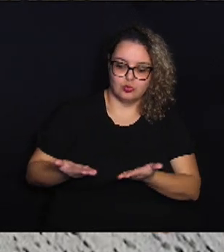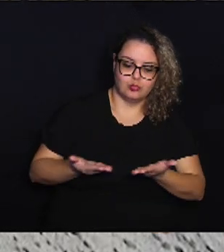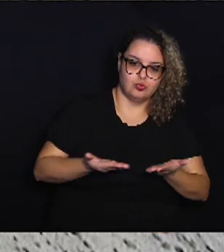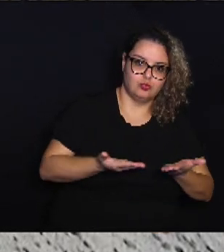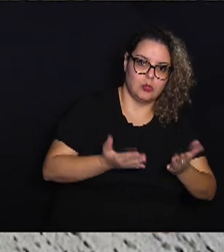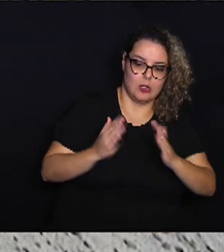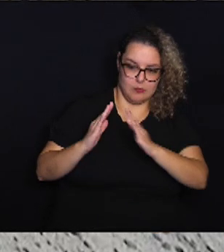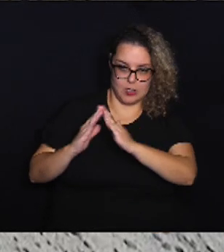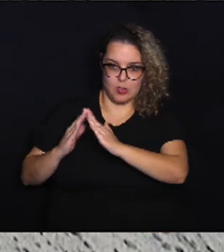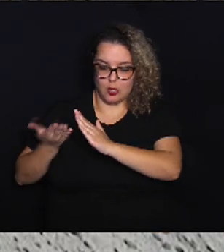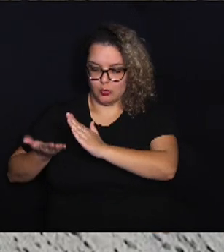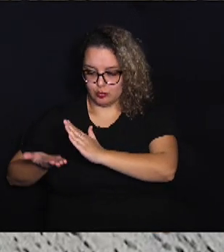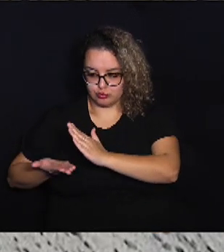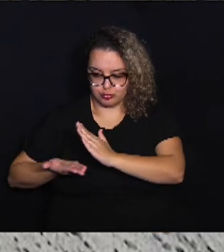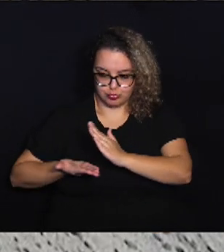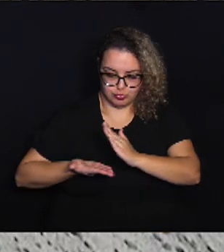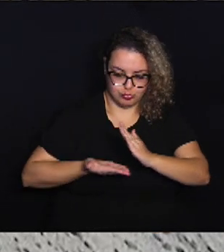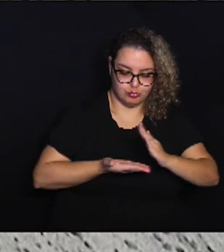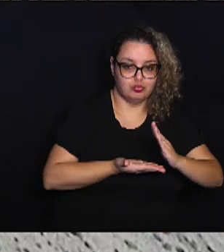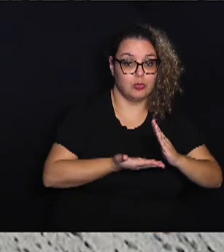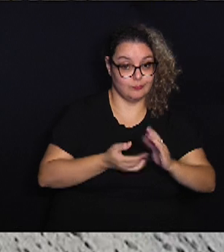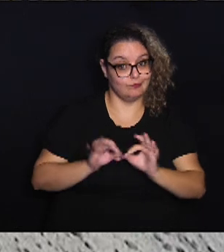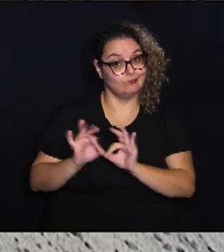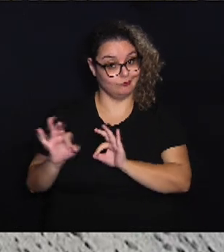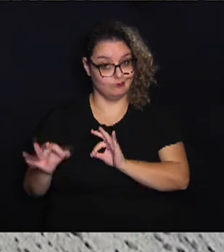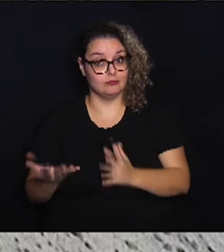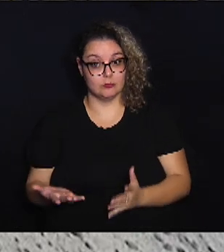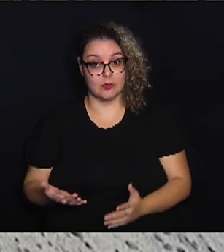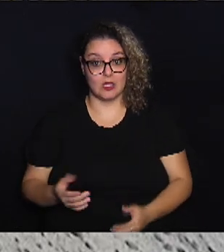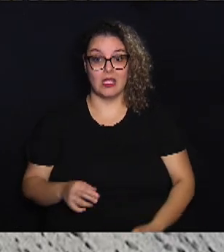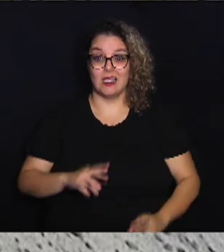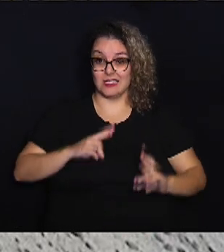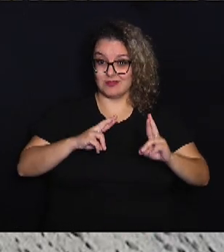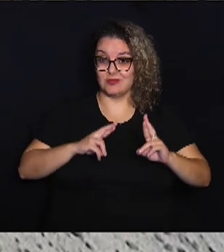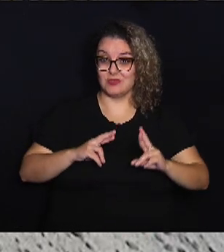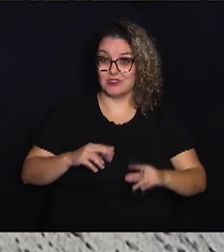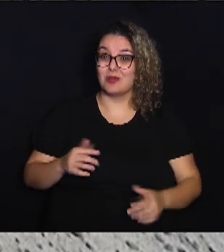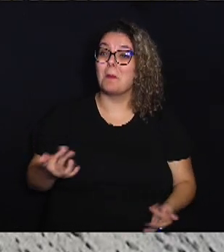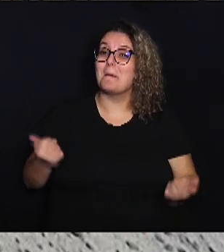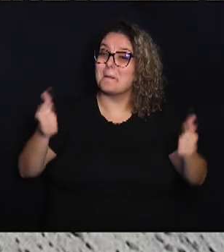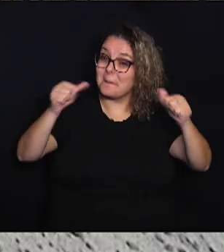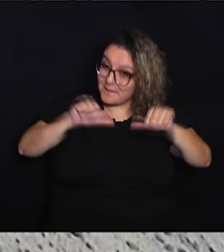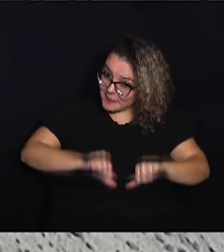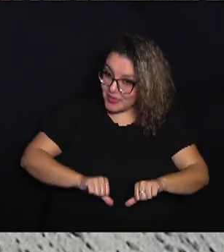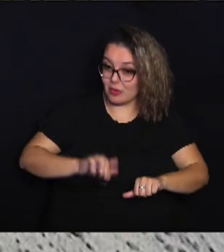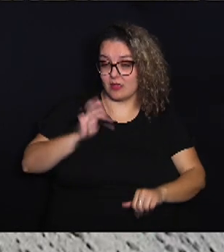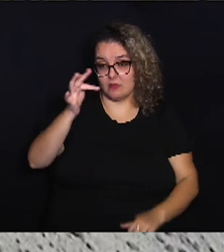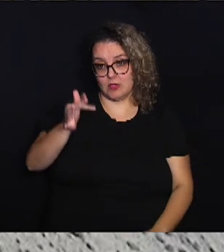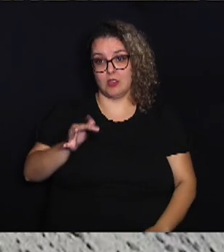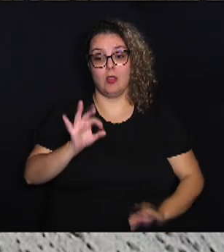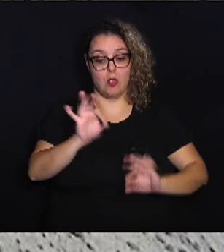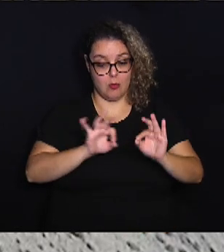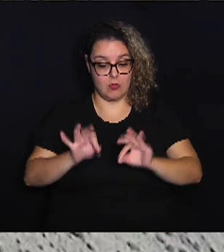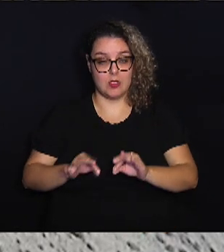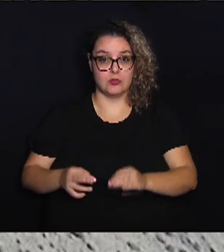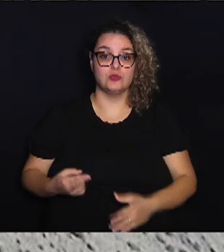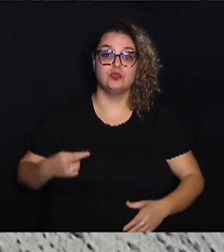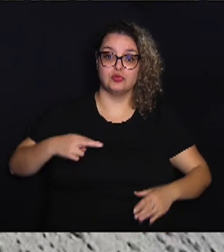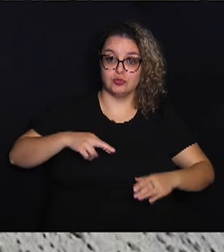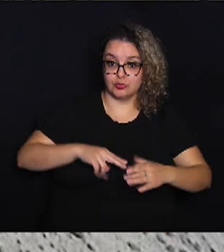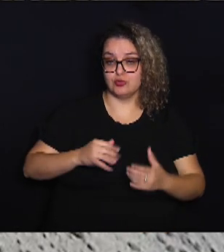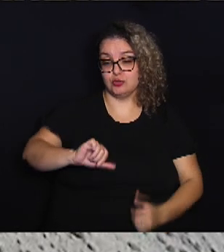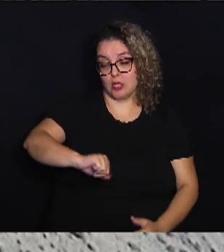costa arenosa. A expectativa é de que a situação piore no futuro. Segundo o Plano de Resiliência Costeira de 2021,